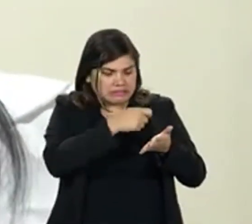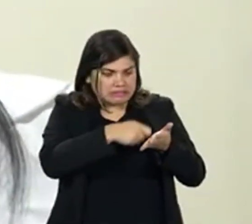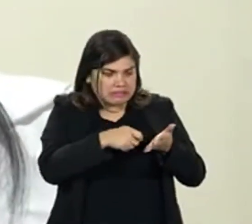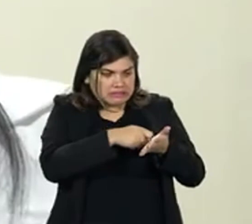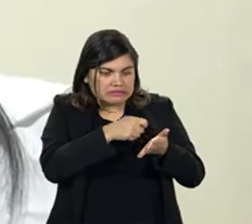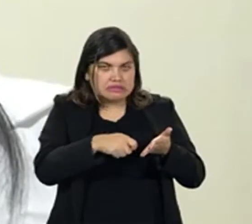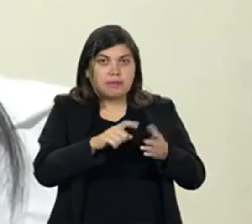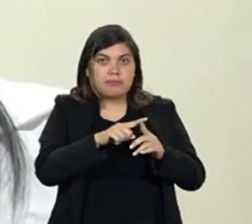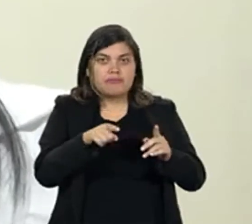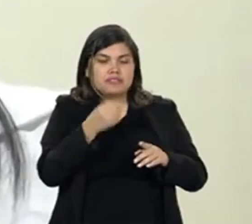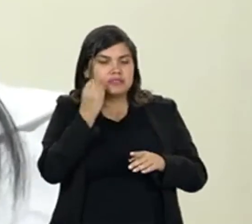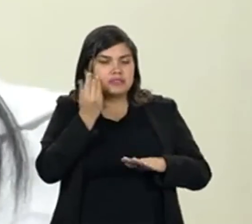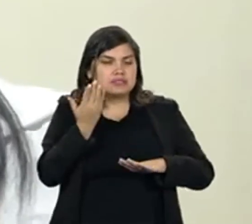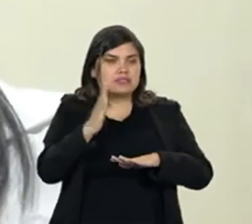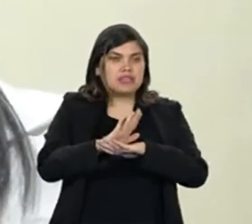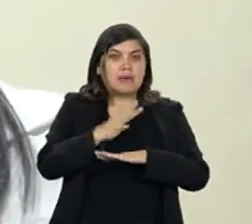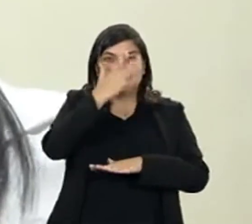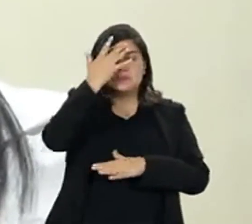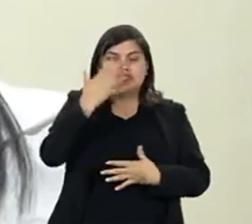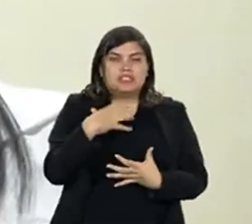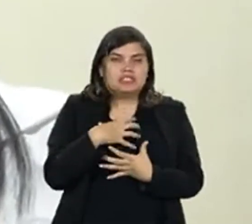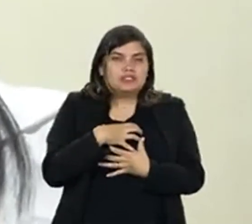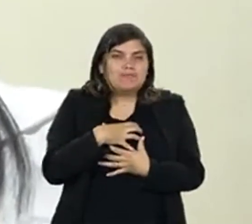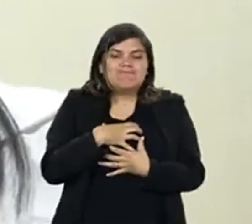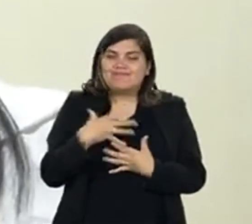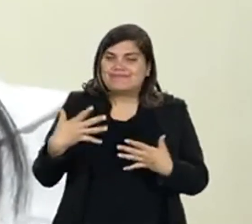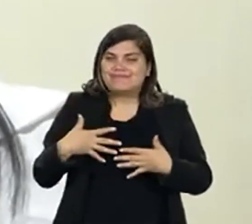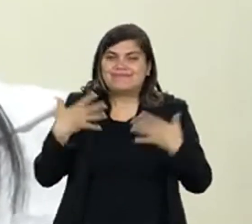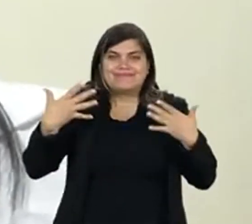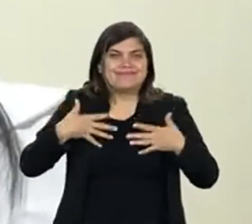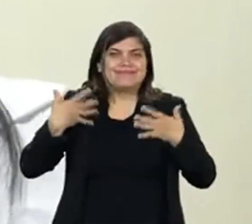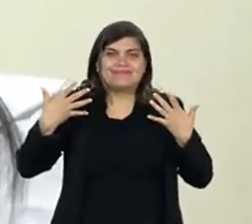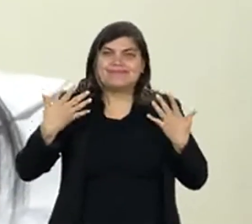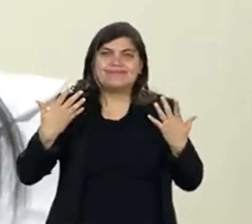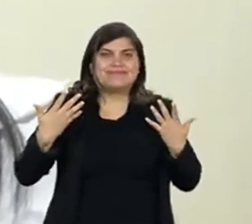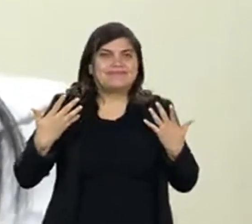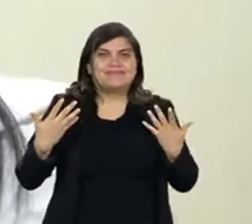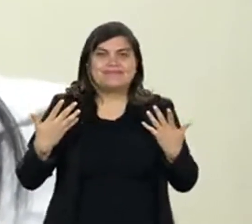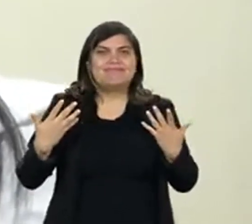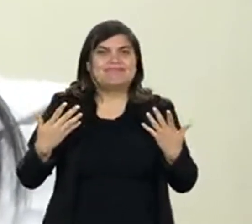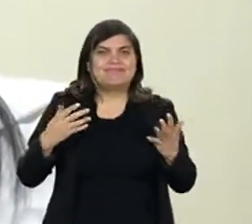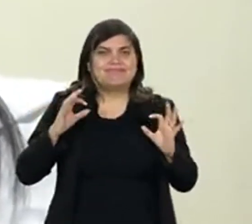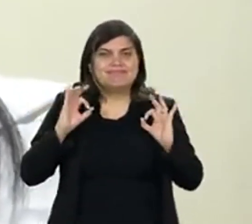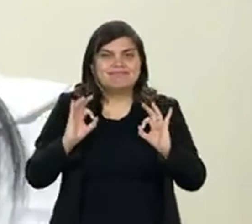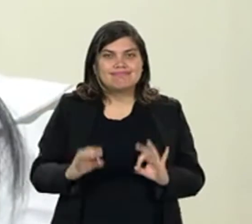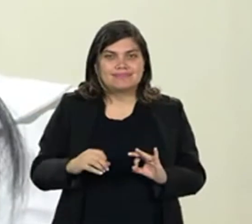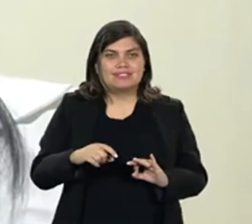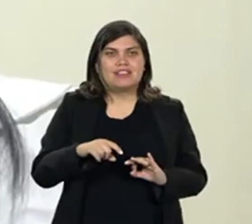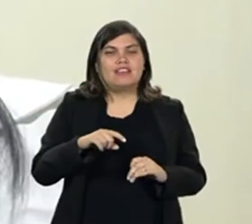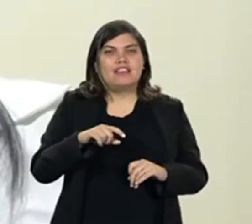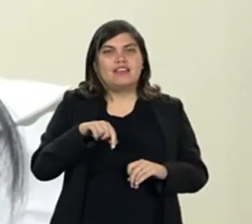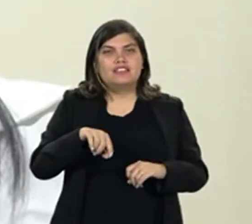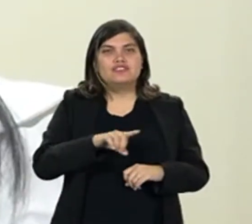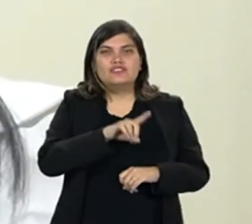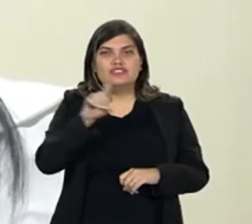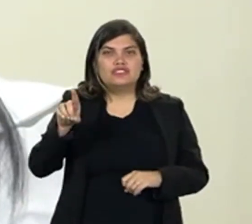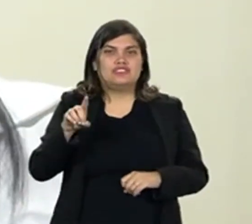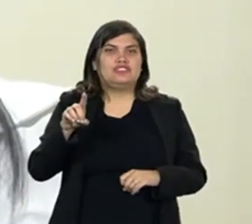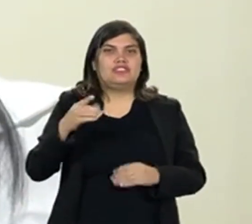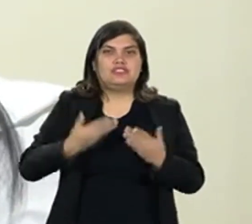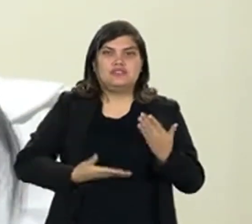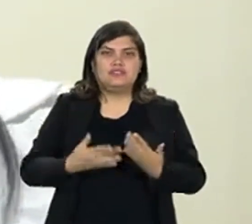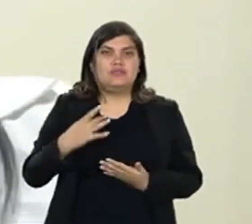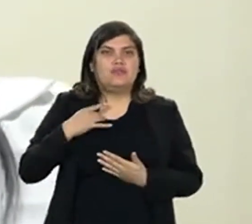escrever, mas, certa forma, você ajuda e ele se sente alegre. Talvez, com certeza, você,